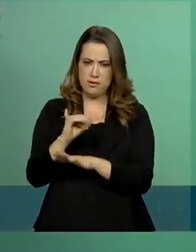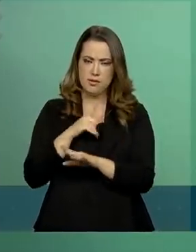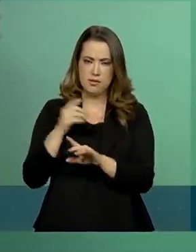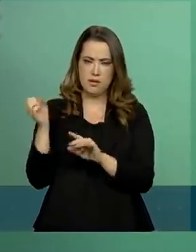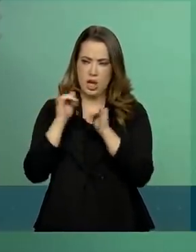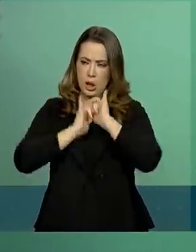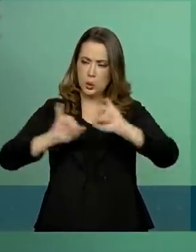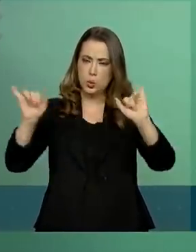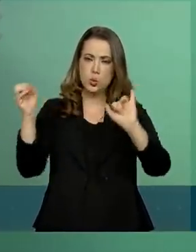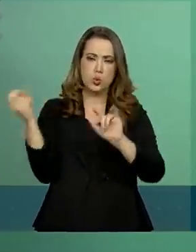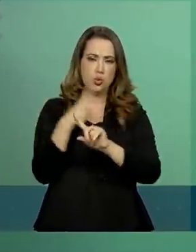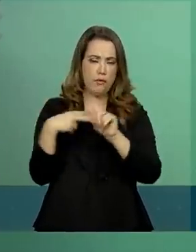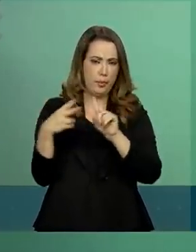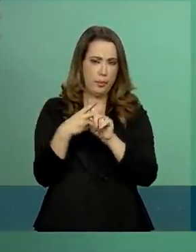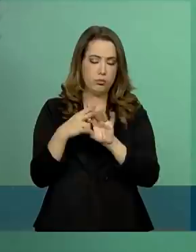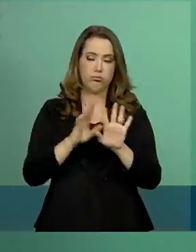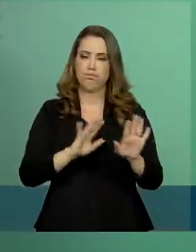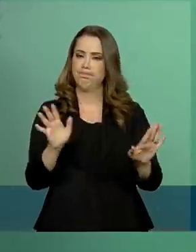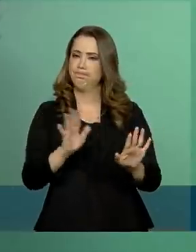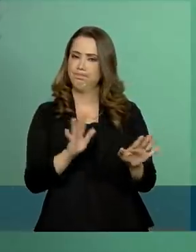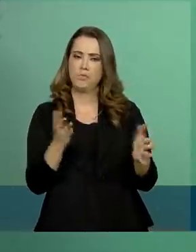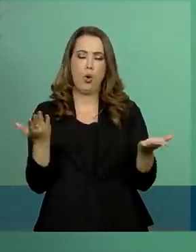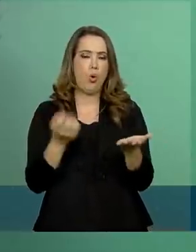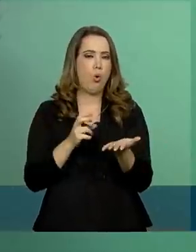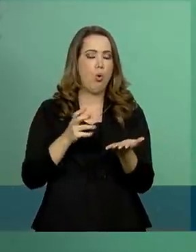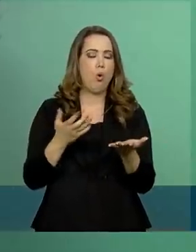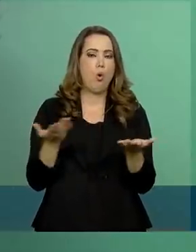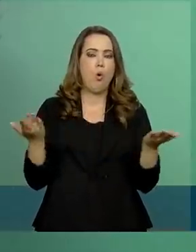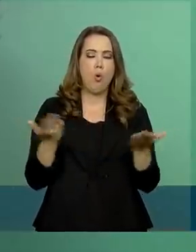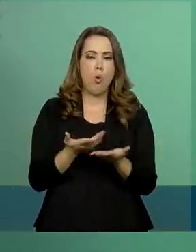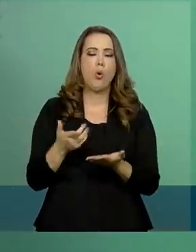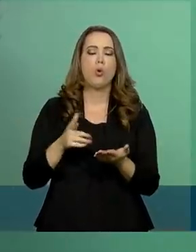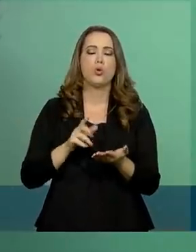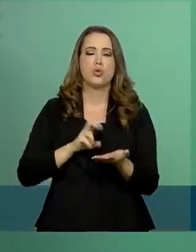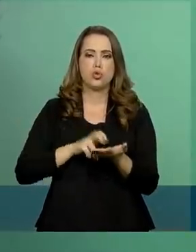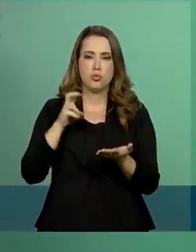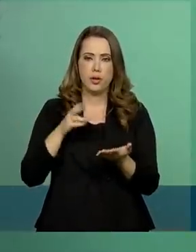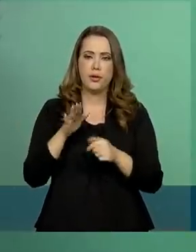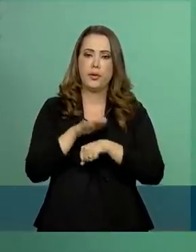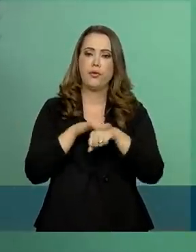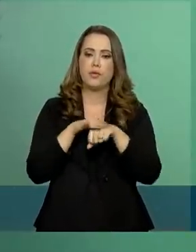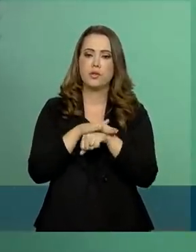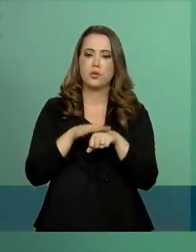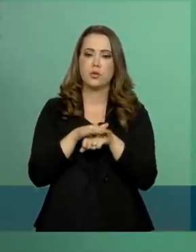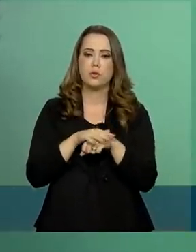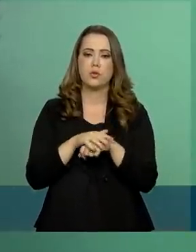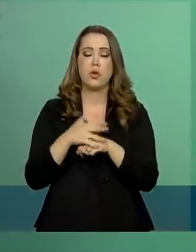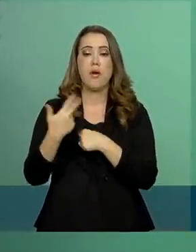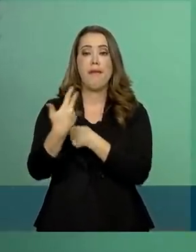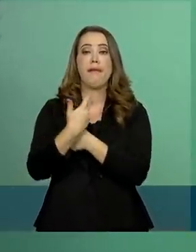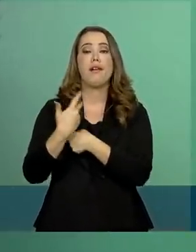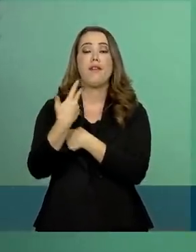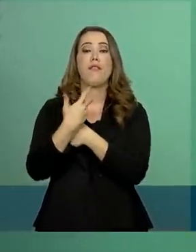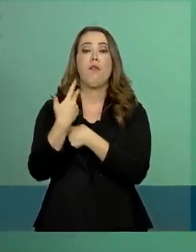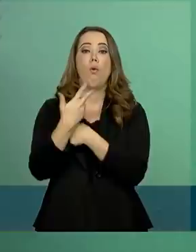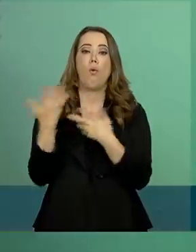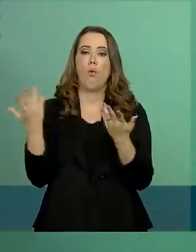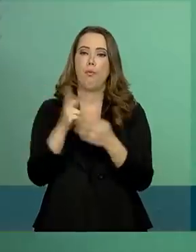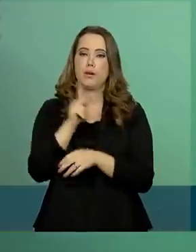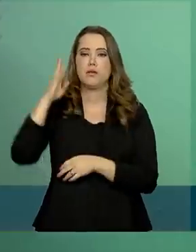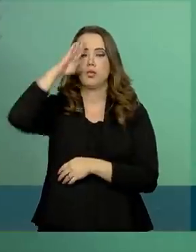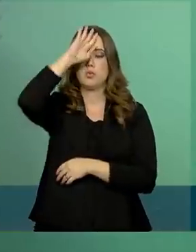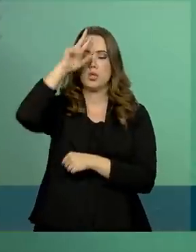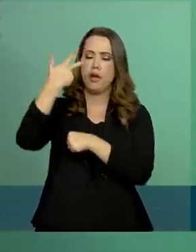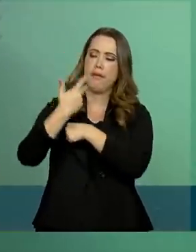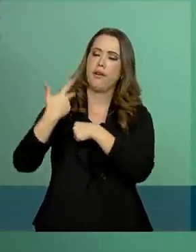conversou hoje pela manhã e eu vou transcrever, na verdade, o presidente gravou um vídeo hoje pela manhã e eu vou